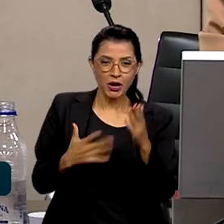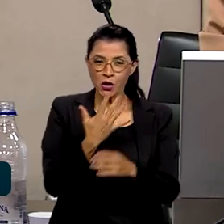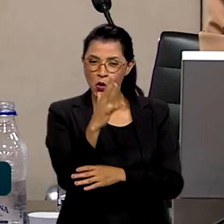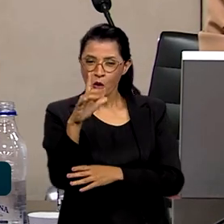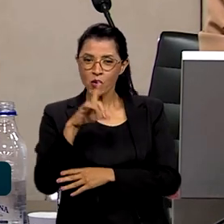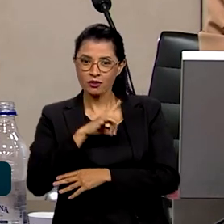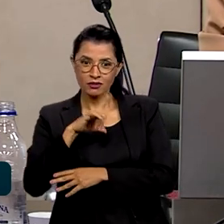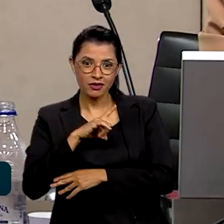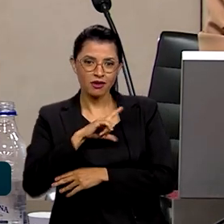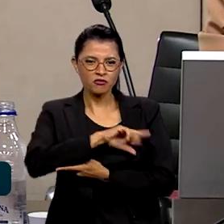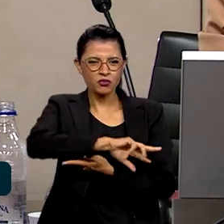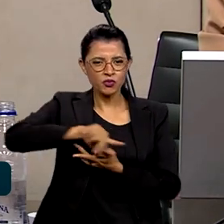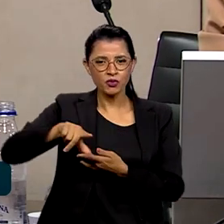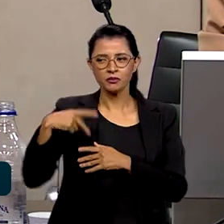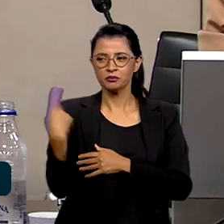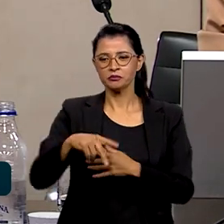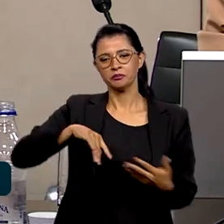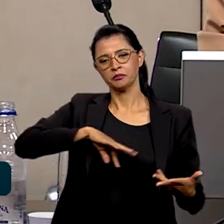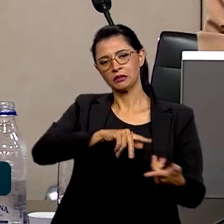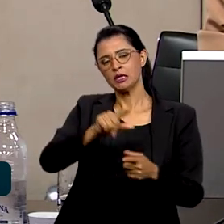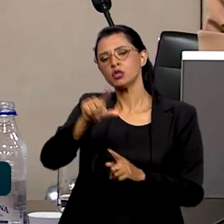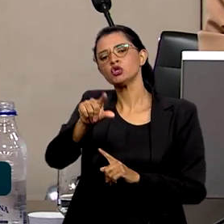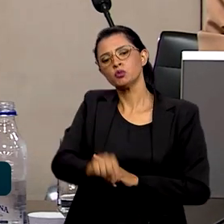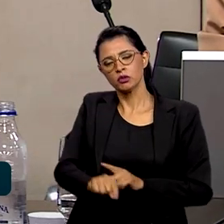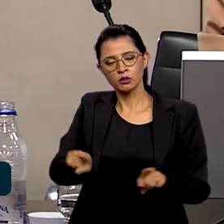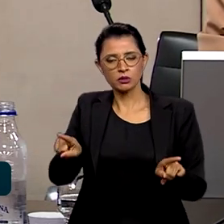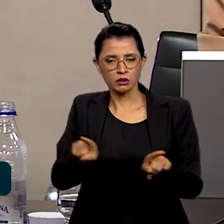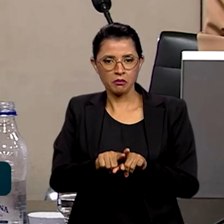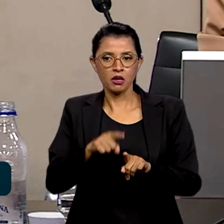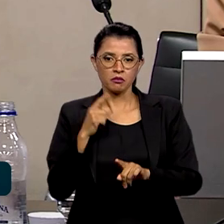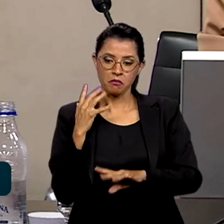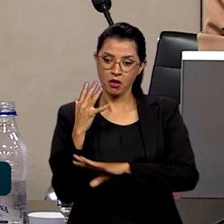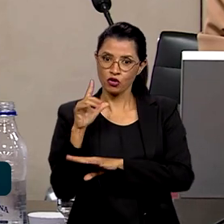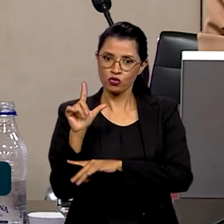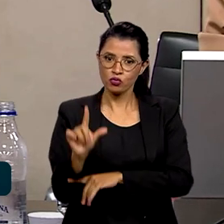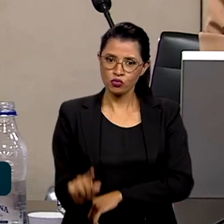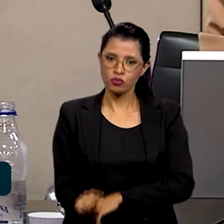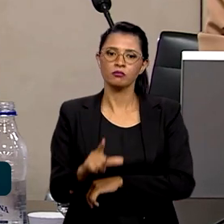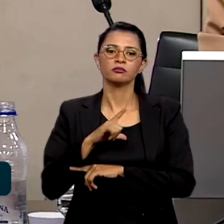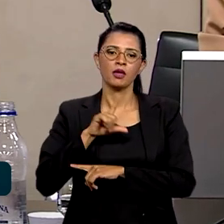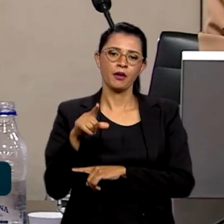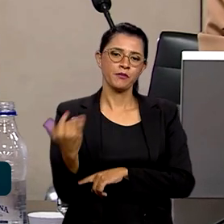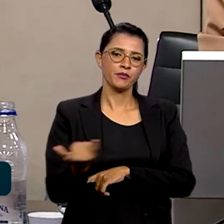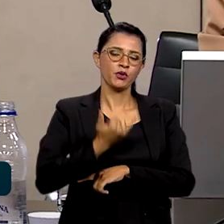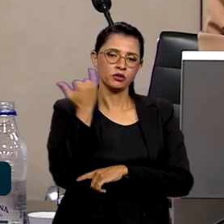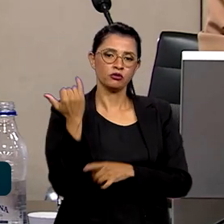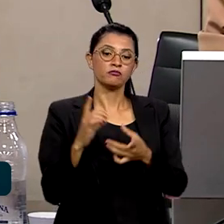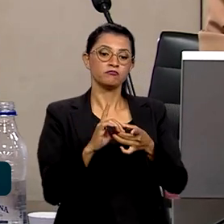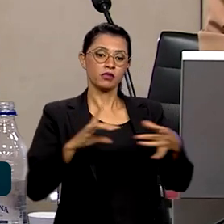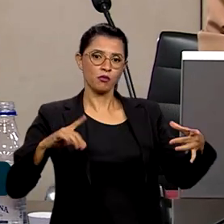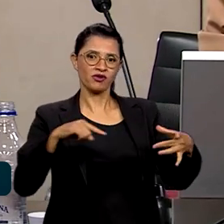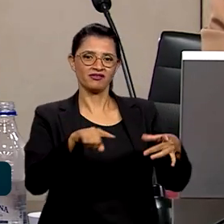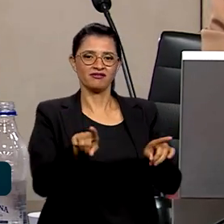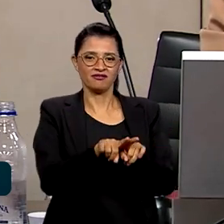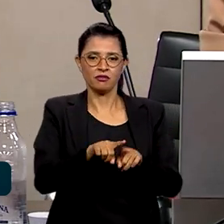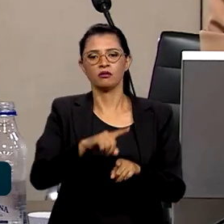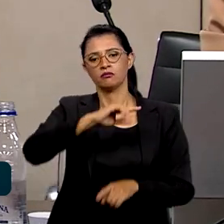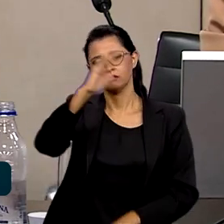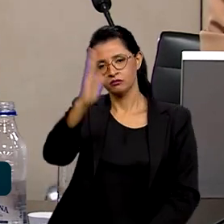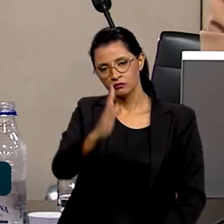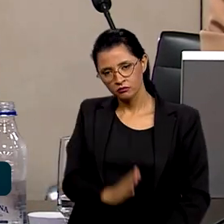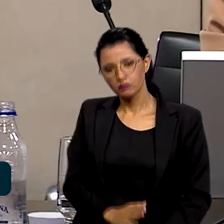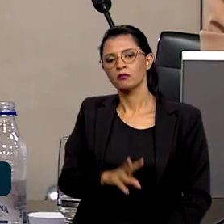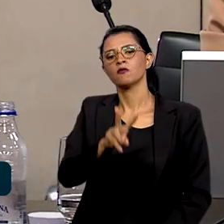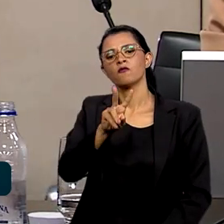mega diversa do planeta e com a redução do desmatamento bastante significativa e com democracia, o Brasil